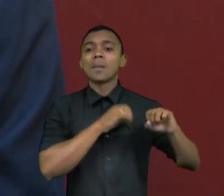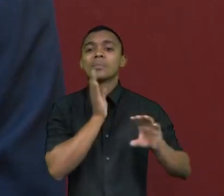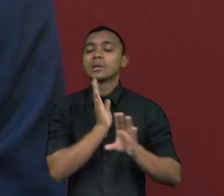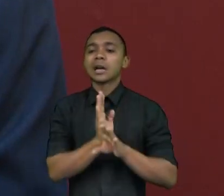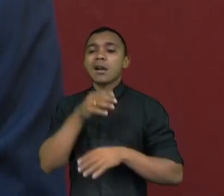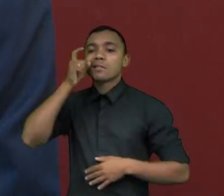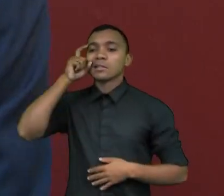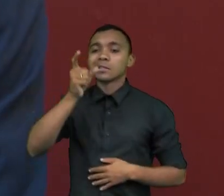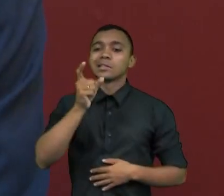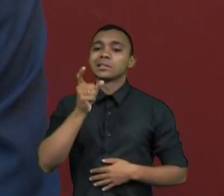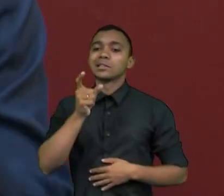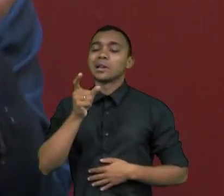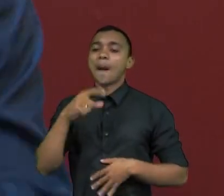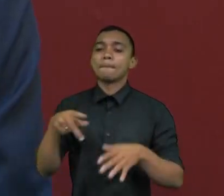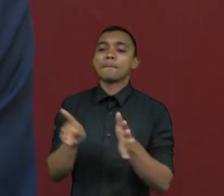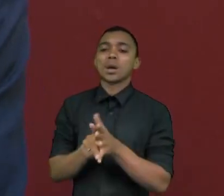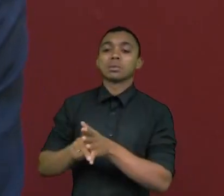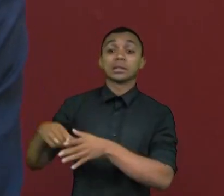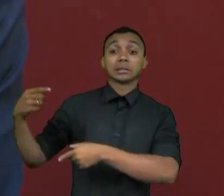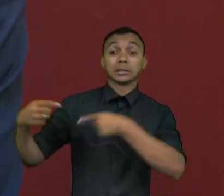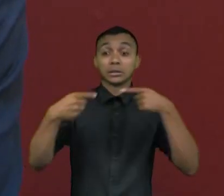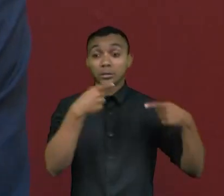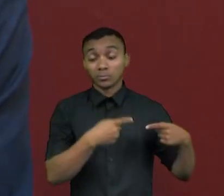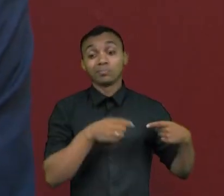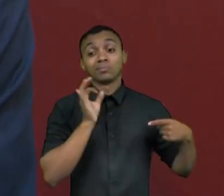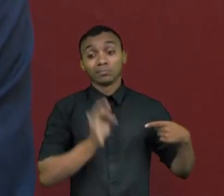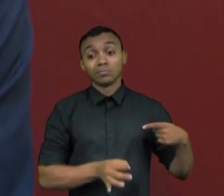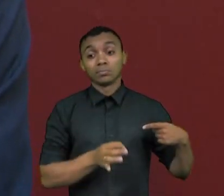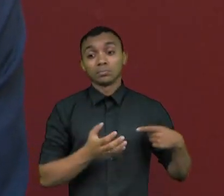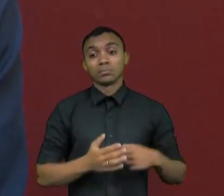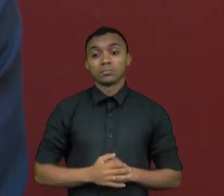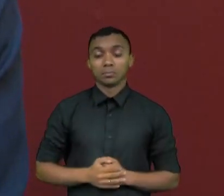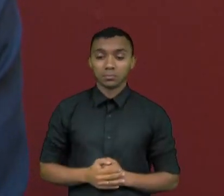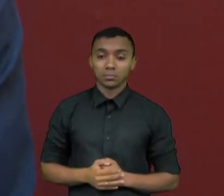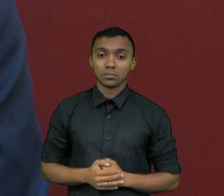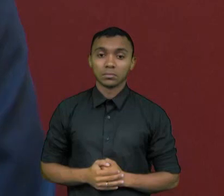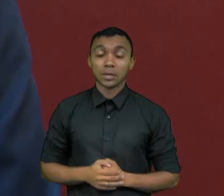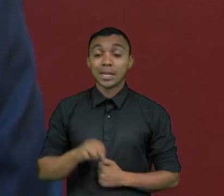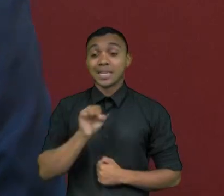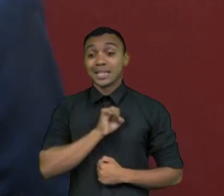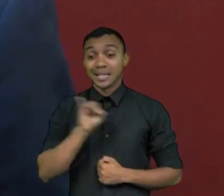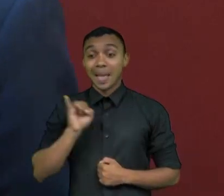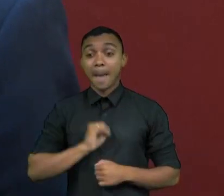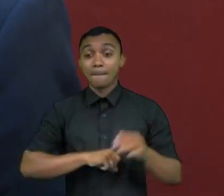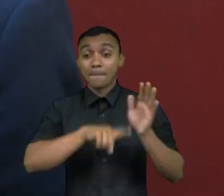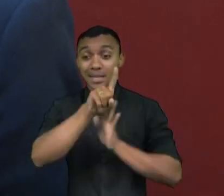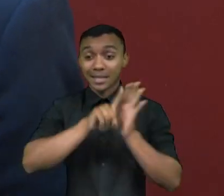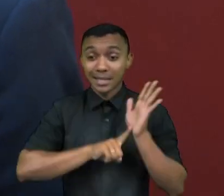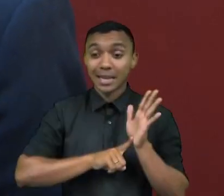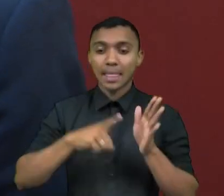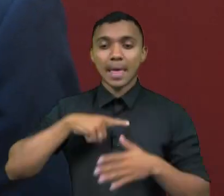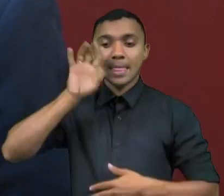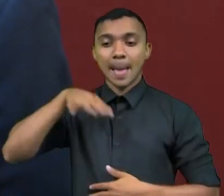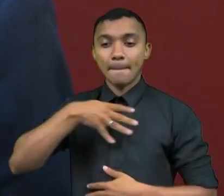político, na própria matéria também colocou. Quando a pesquisa traz um número que é favorável ao meu